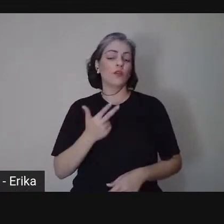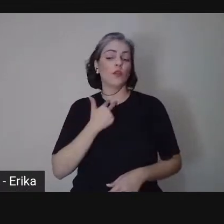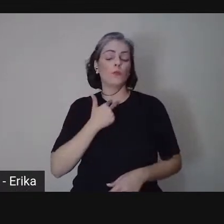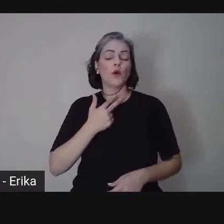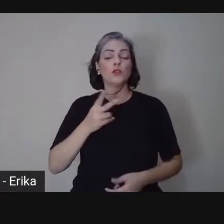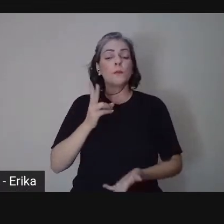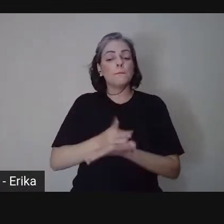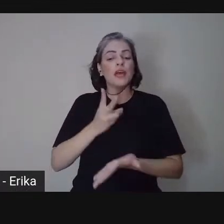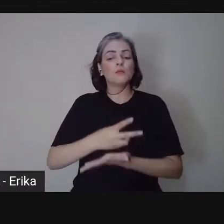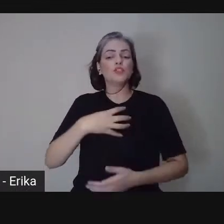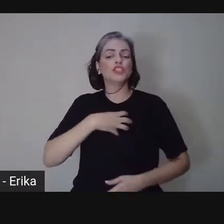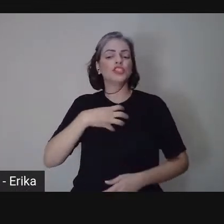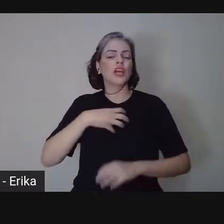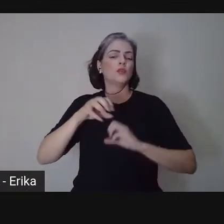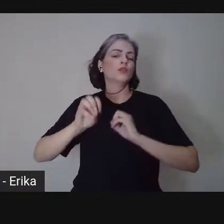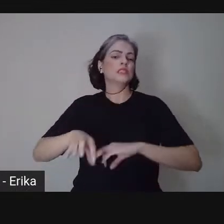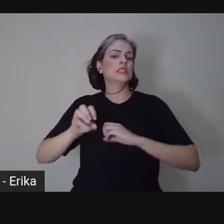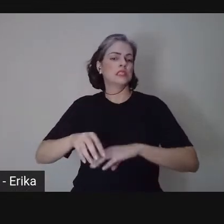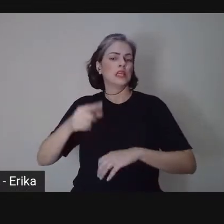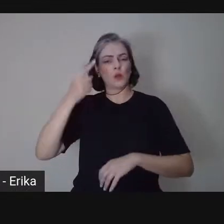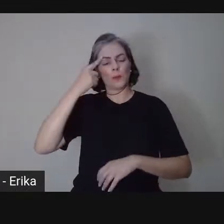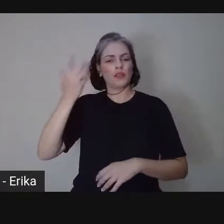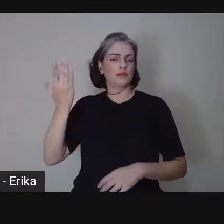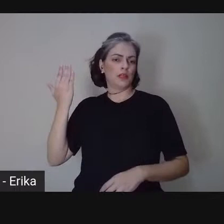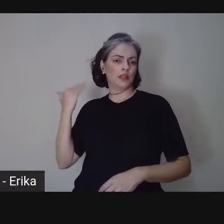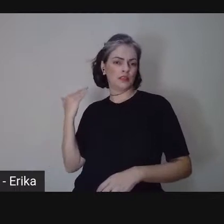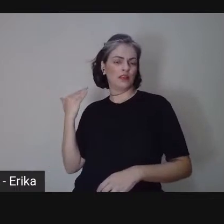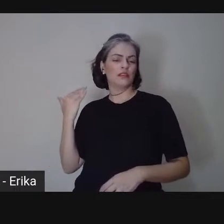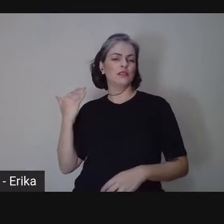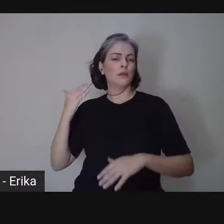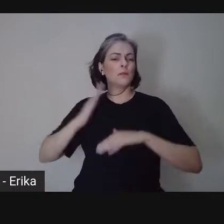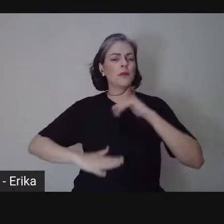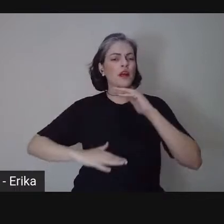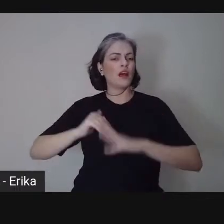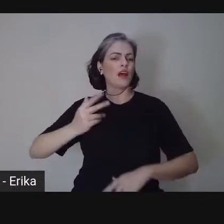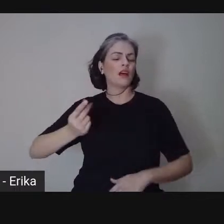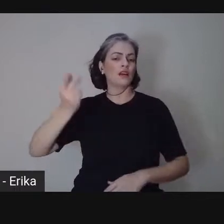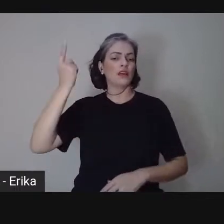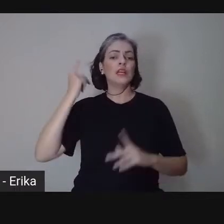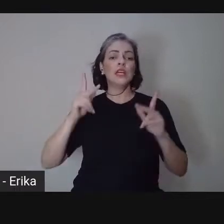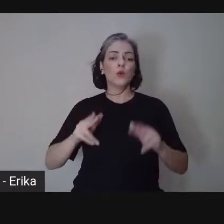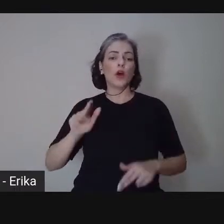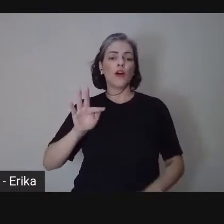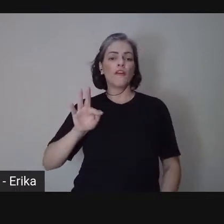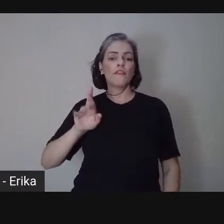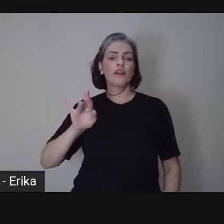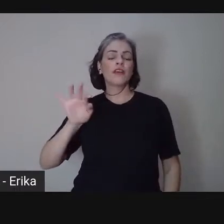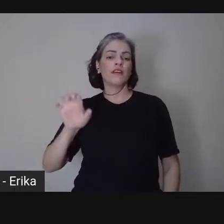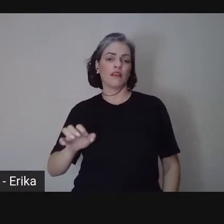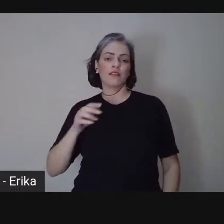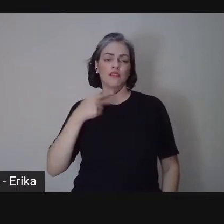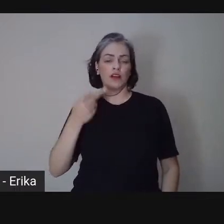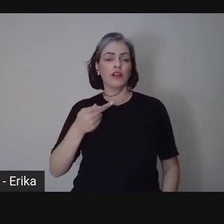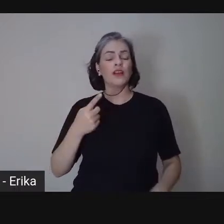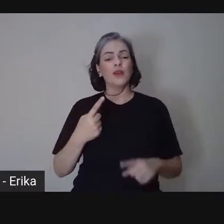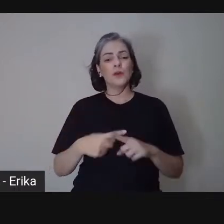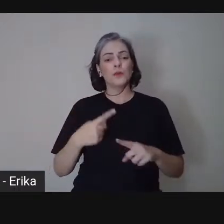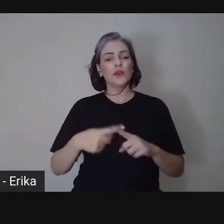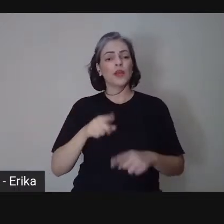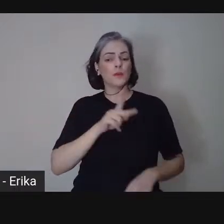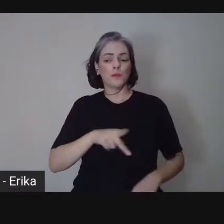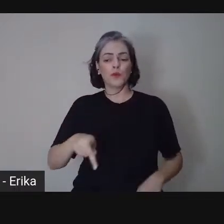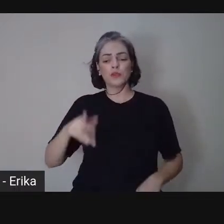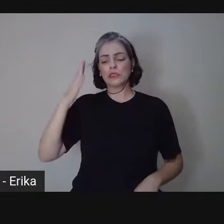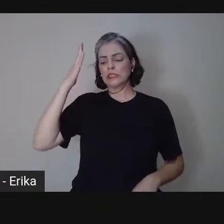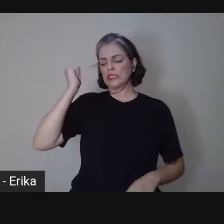ensino, usando muitas vezes práticas bancárias, conforme segundo Freire, onde o professor, dentro de todos os